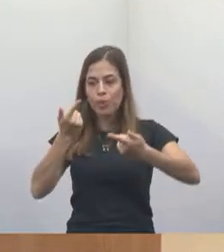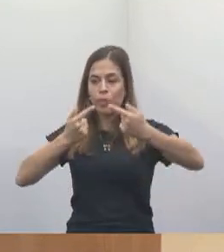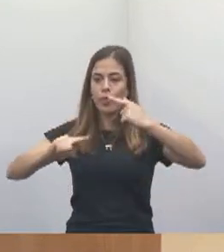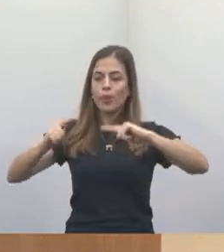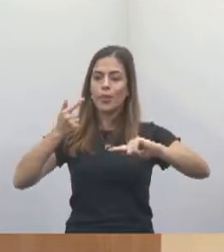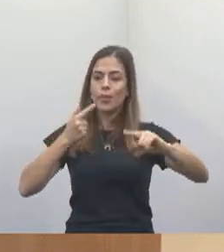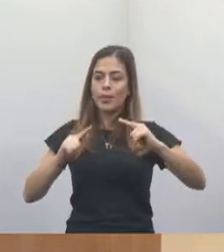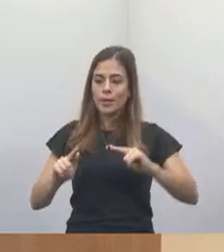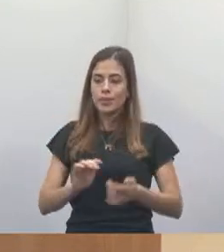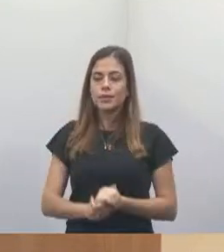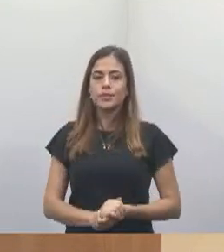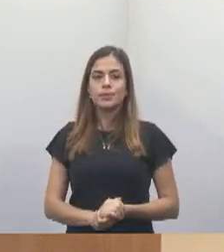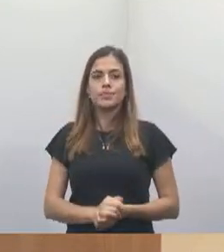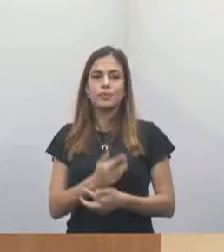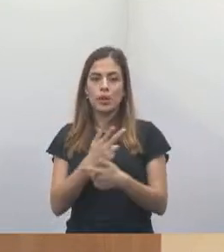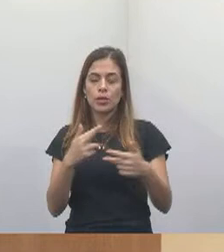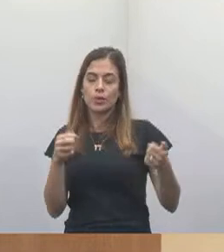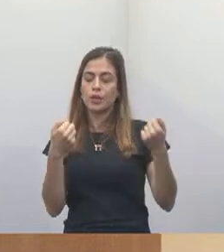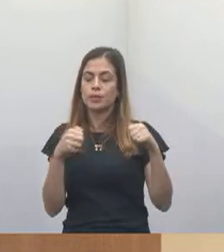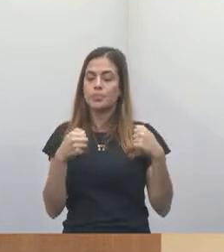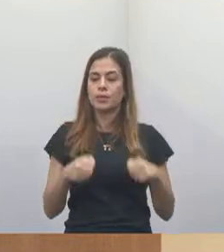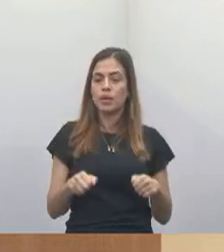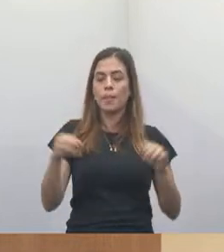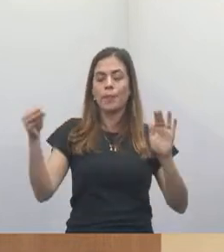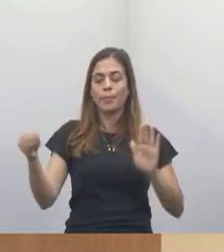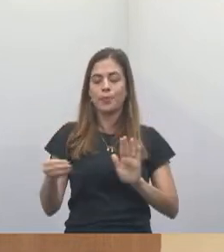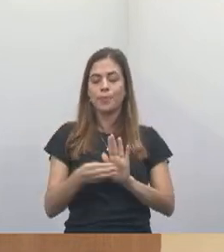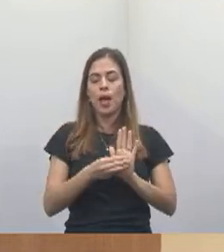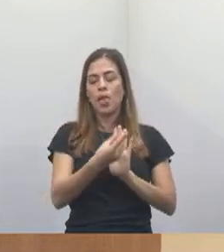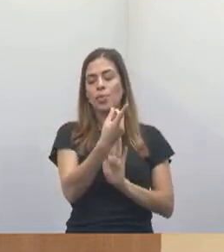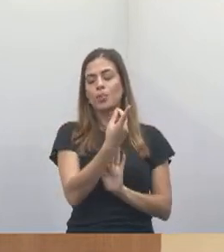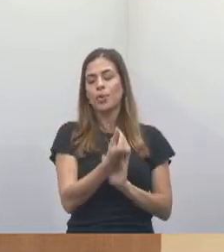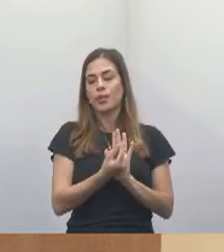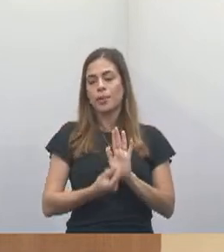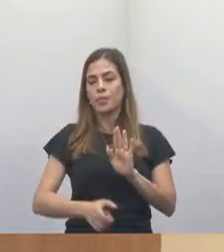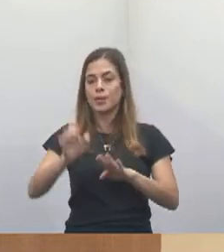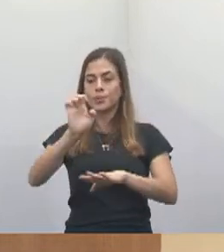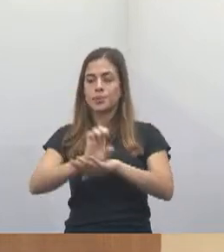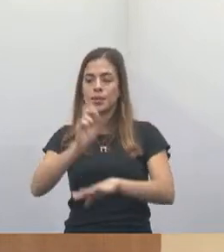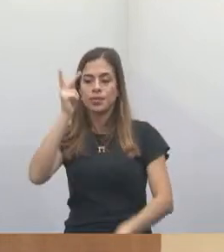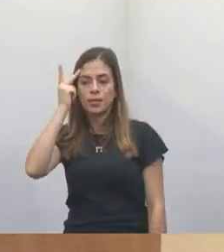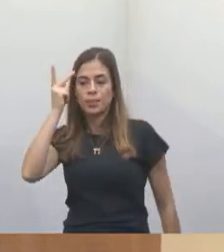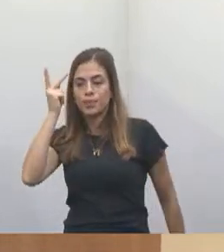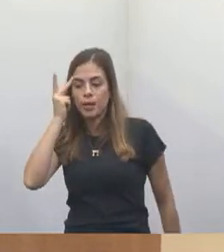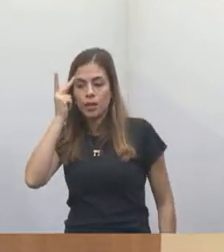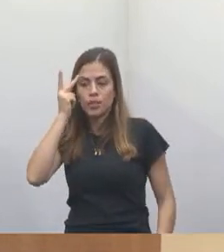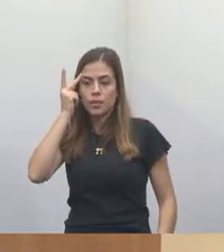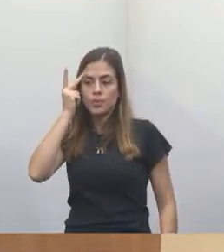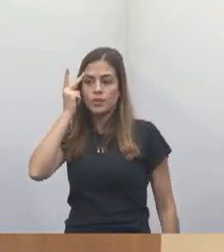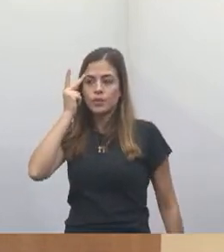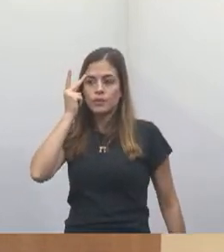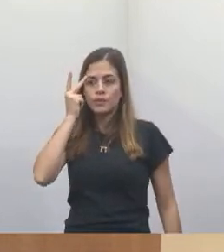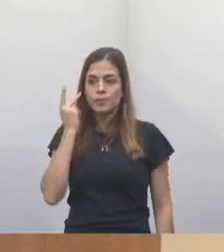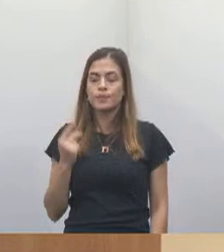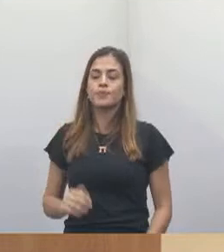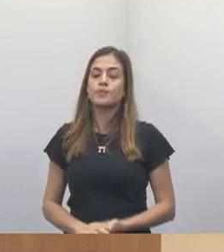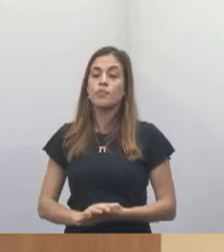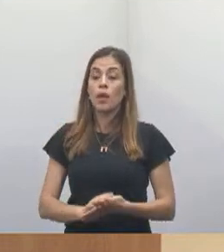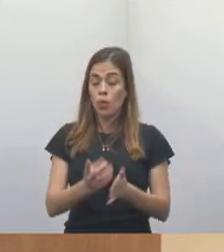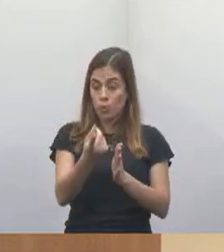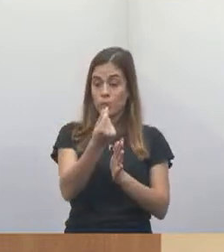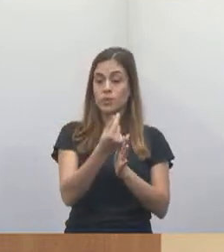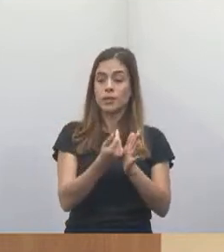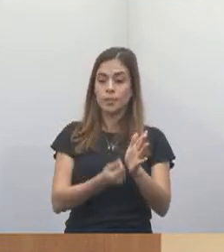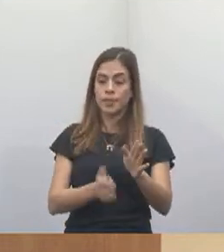de levar a eles as demandas para que possam inserir no orçamento do Estado de São Paulo. Repito, o orçamento do Estado de São